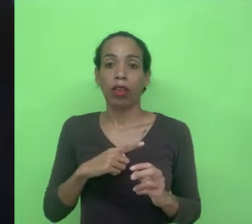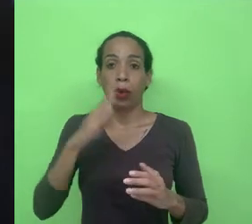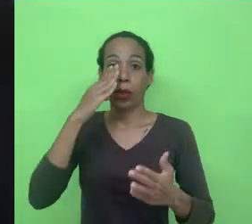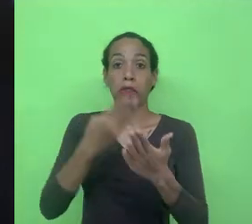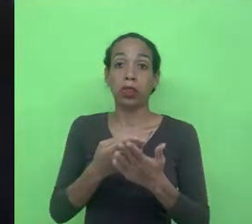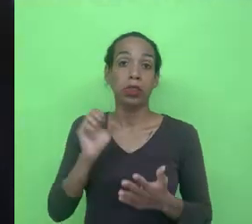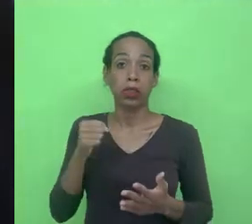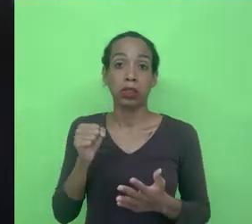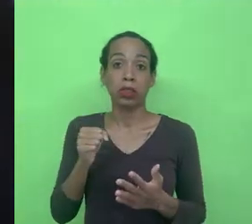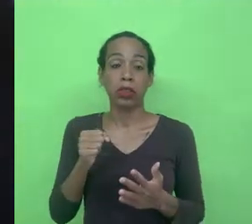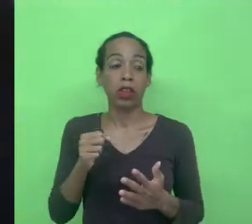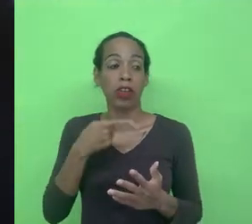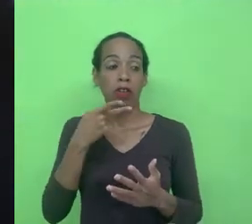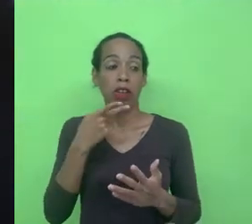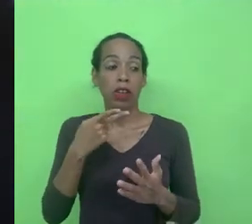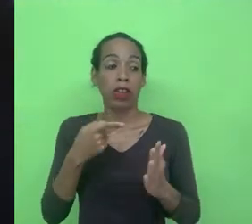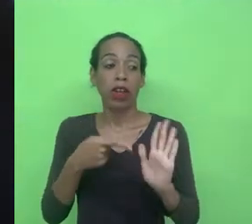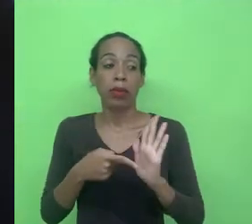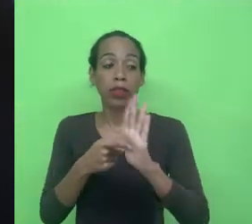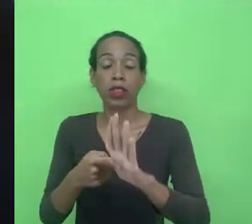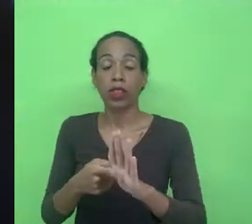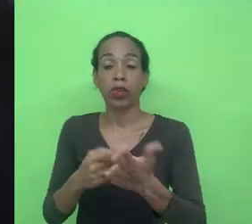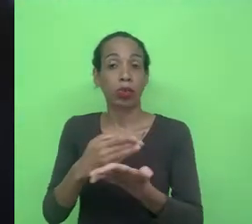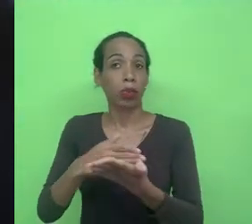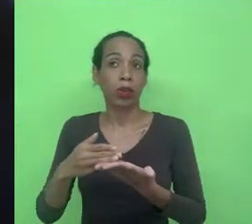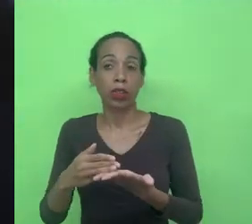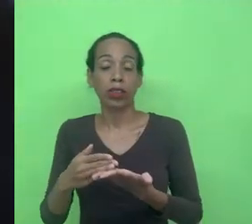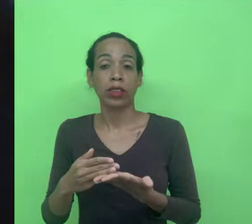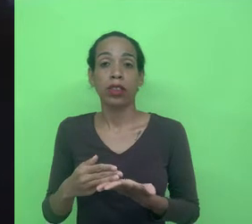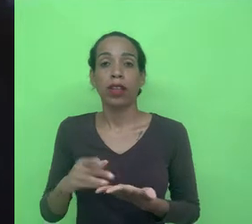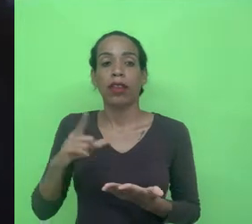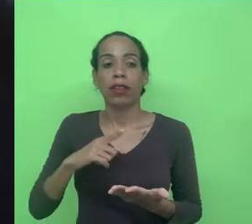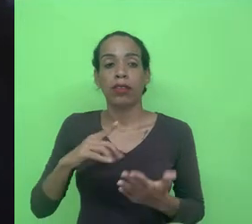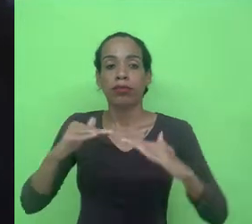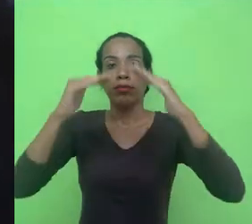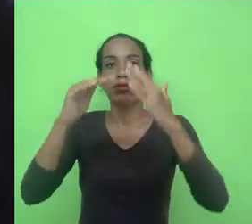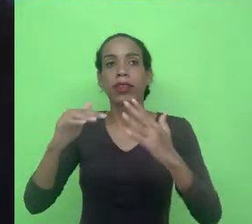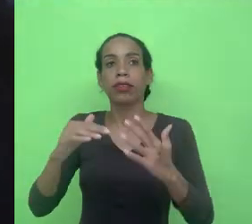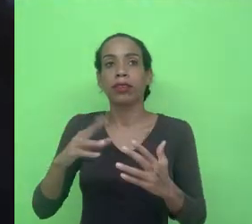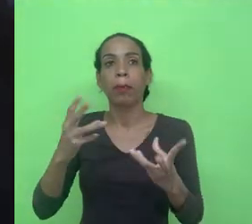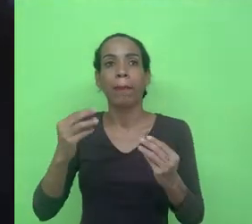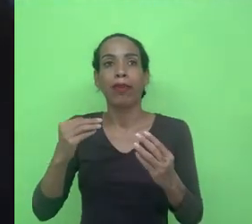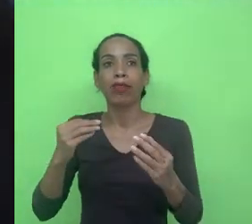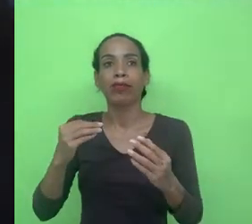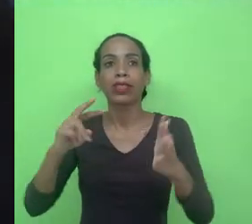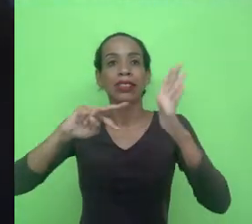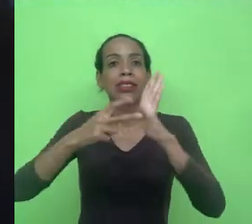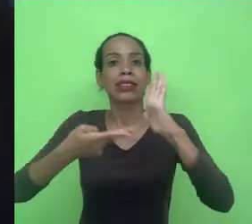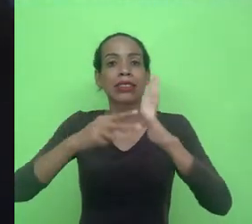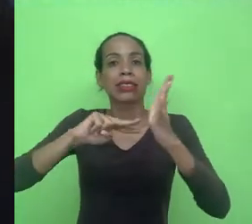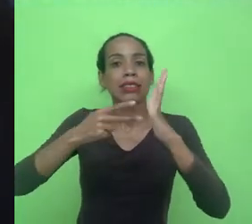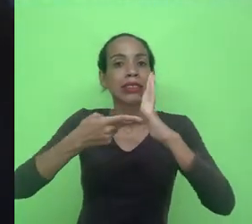falando na apresentação inicial a soberania de dados ela tem múltiplos significados a depender do ator principal